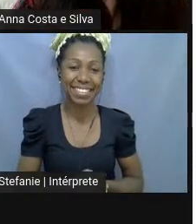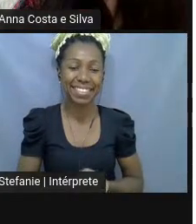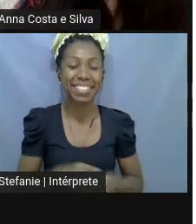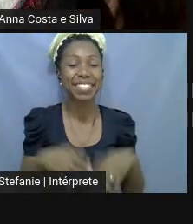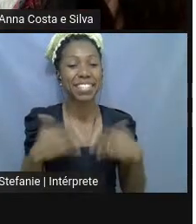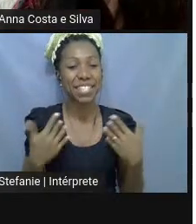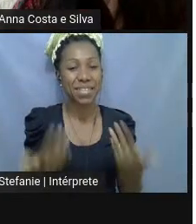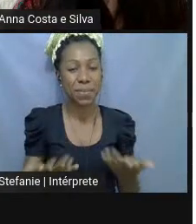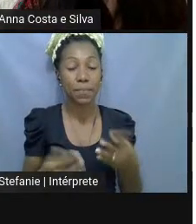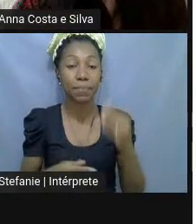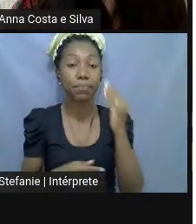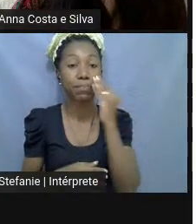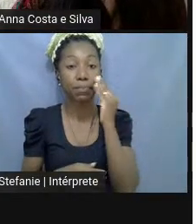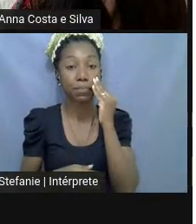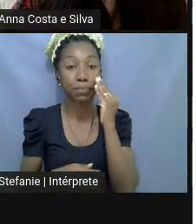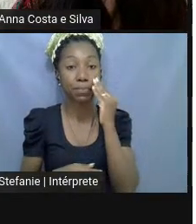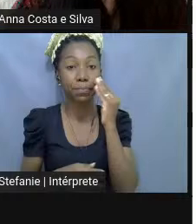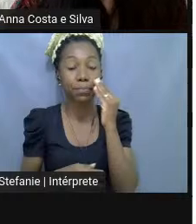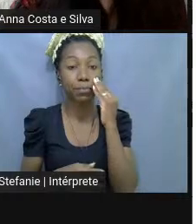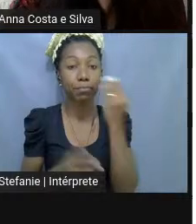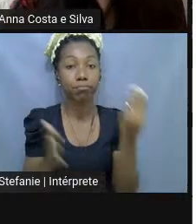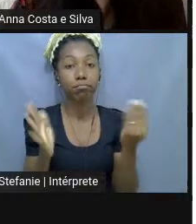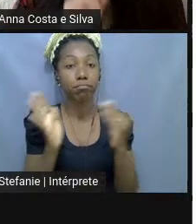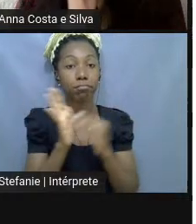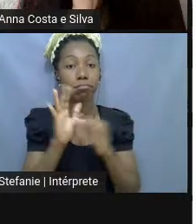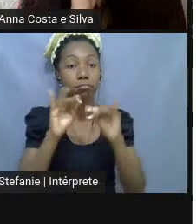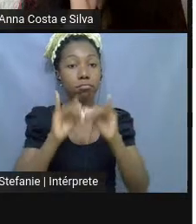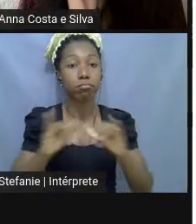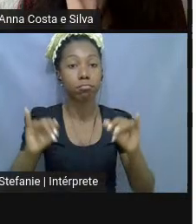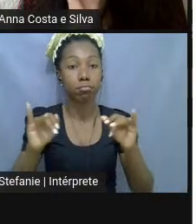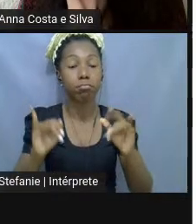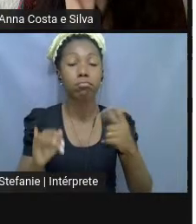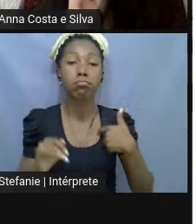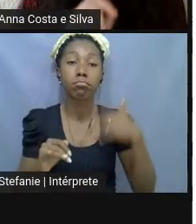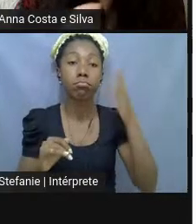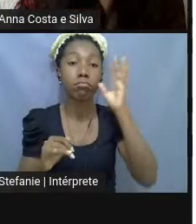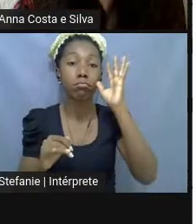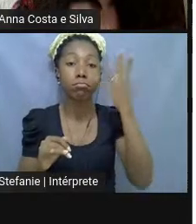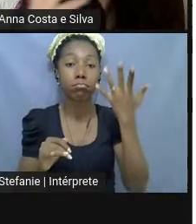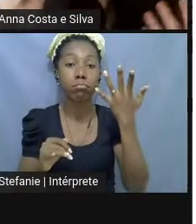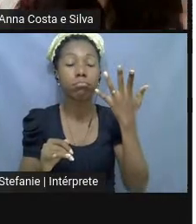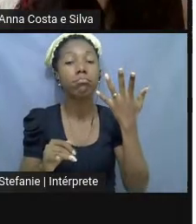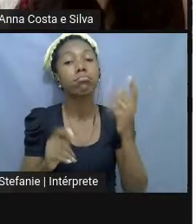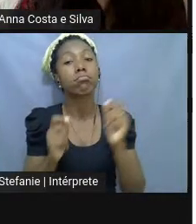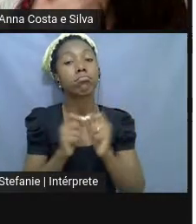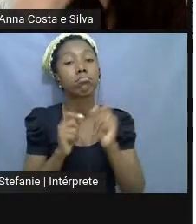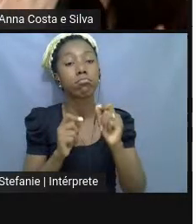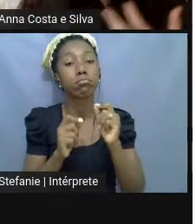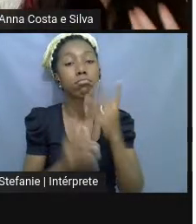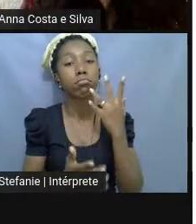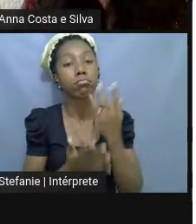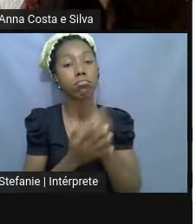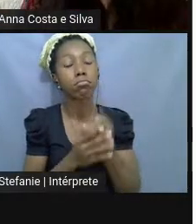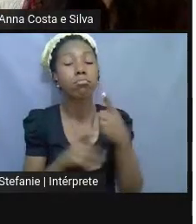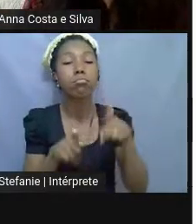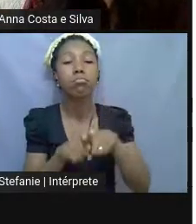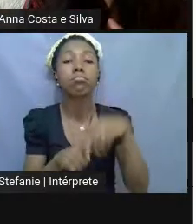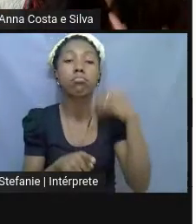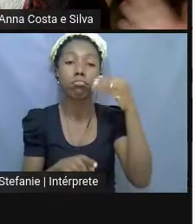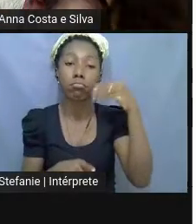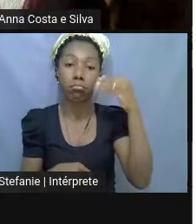A tentativa de colocar esse anúncio e que eu resolvi gravar. E essa tentativa e essa experiência